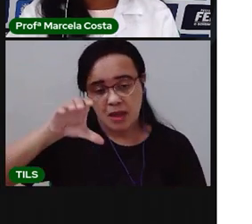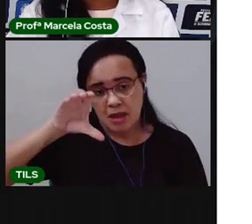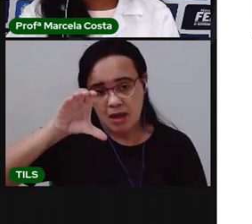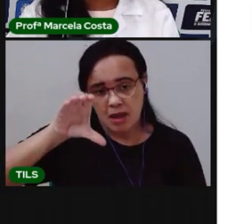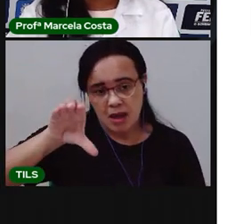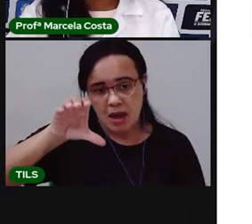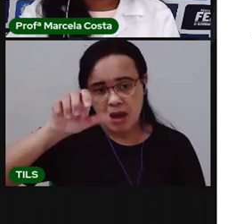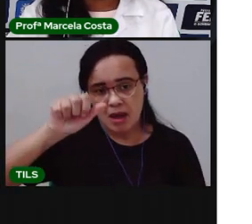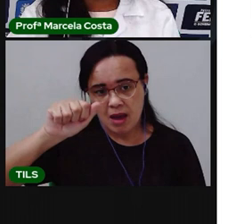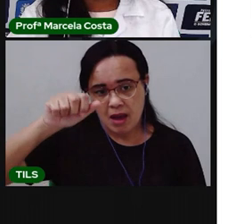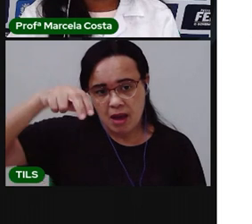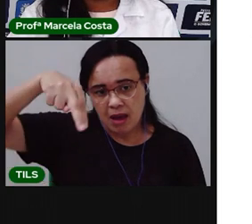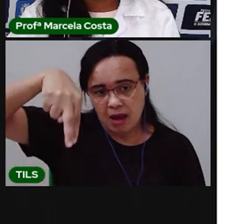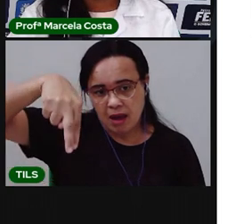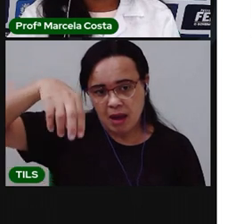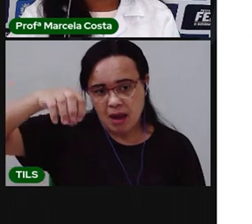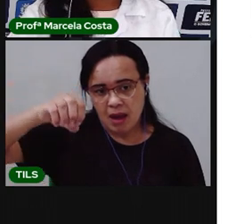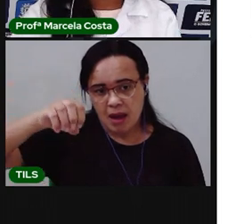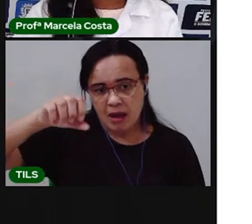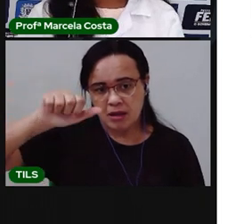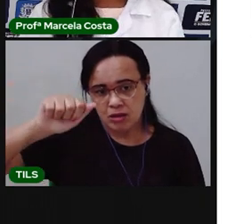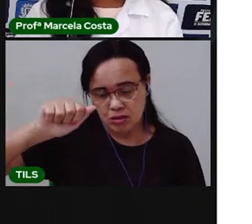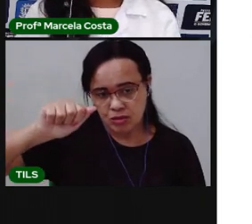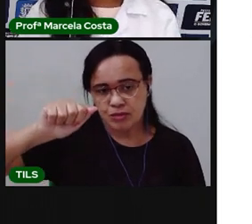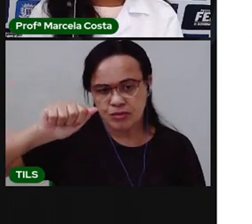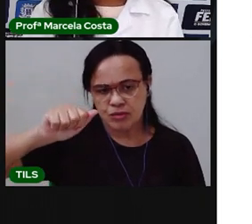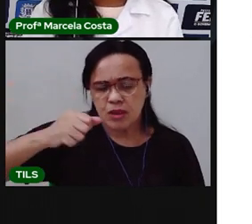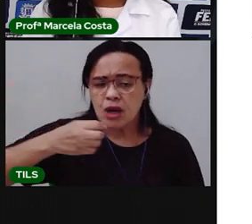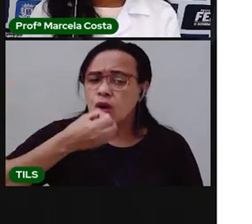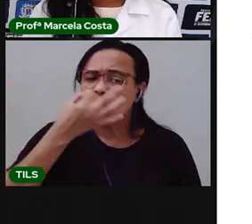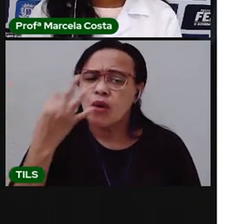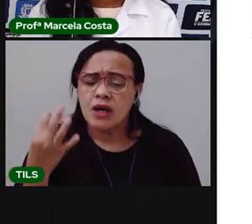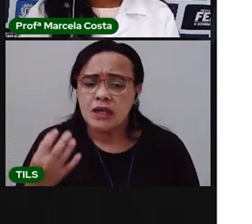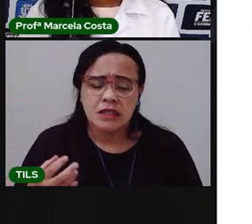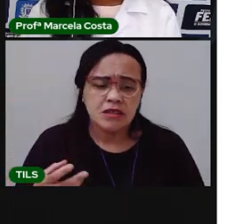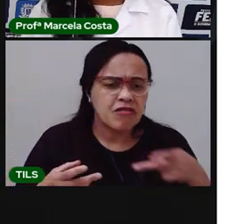Ca Quantas vezes a gente abre a boca para falar essa palavra?